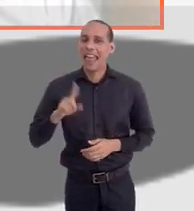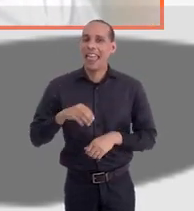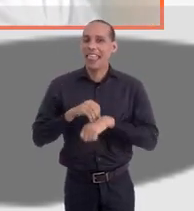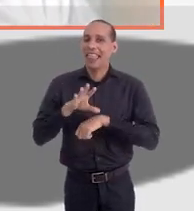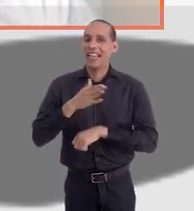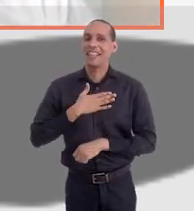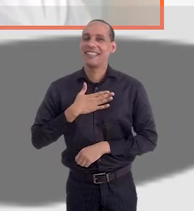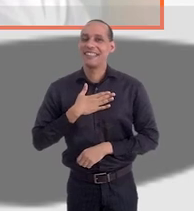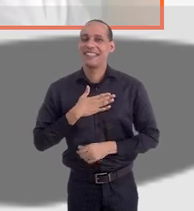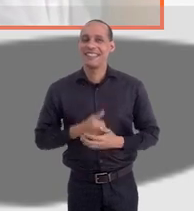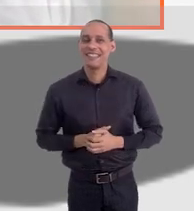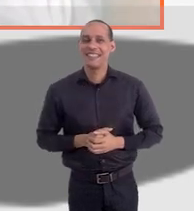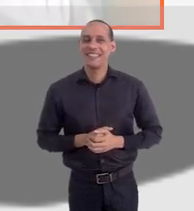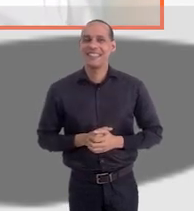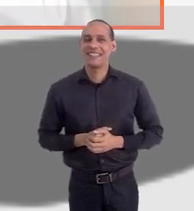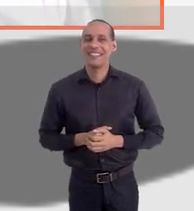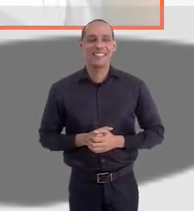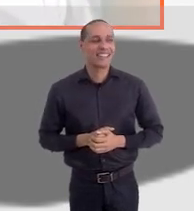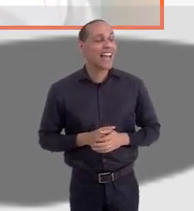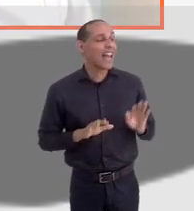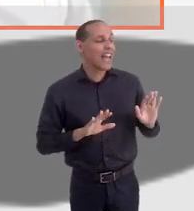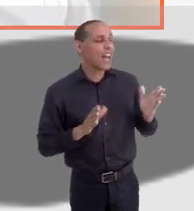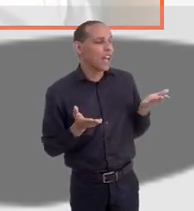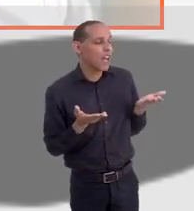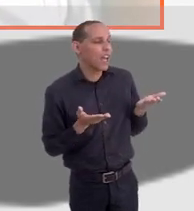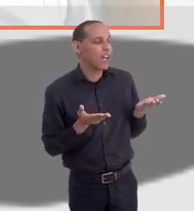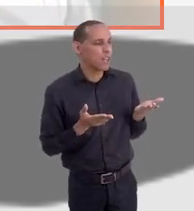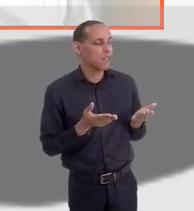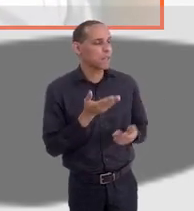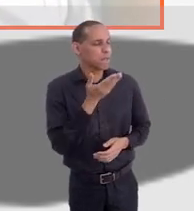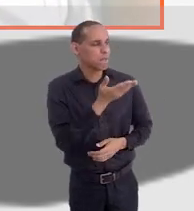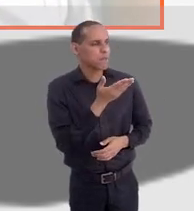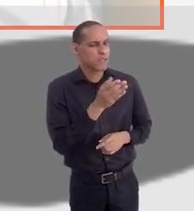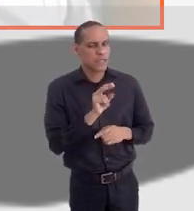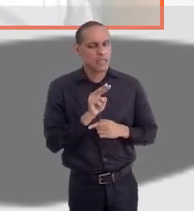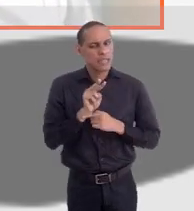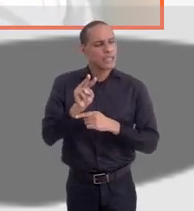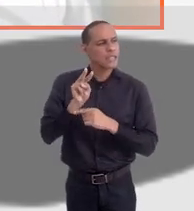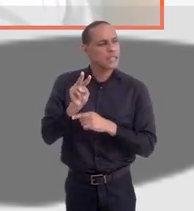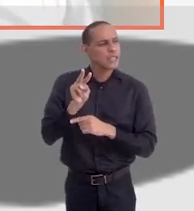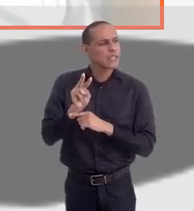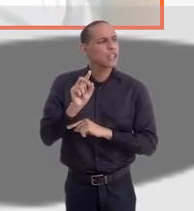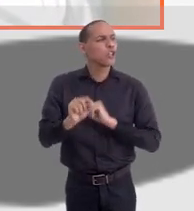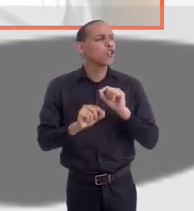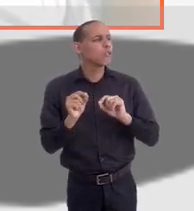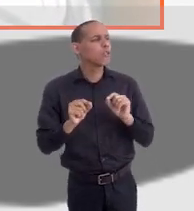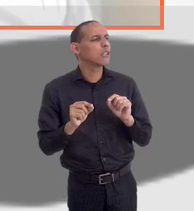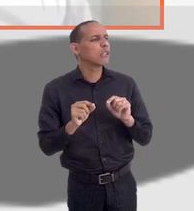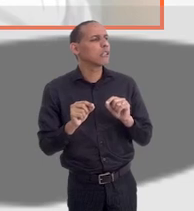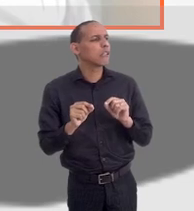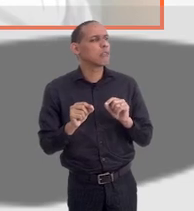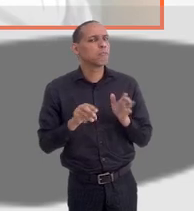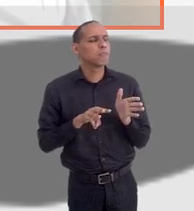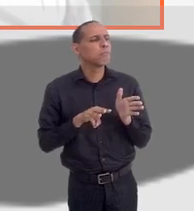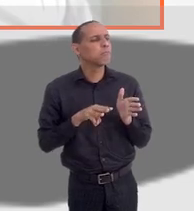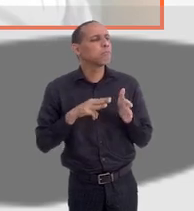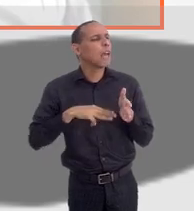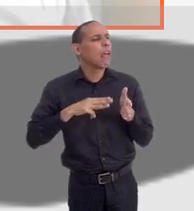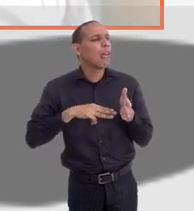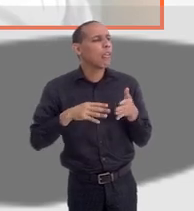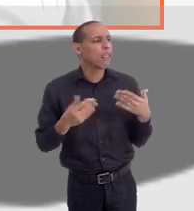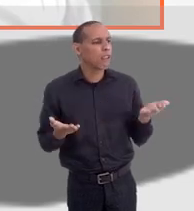as minhas dicas para você quebrar a prova no domingo. Agora, Alexandre, você é defensor de que método, assim, quando você